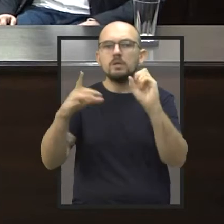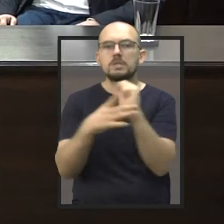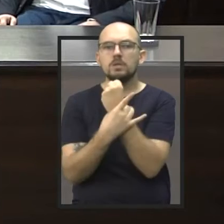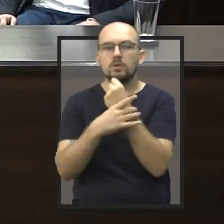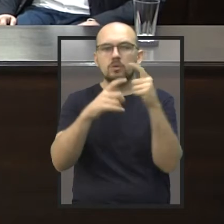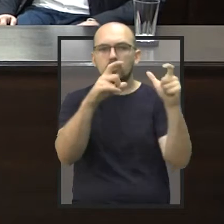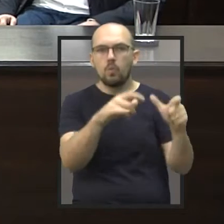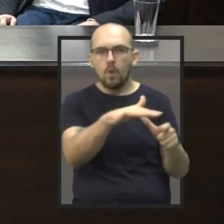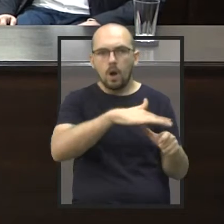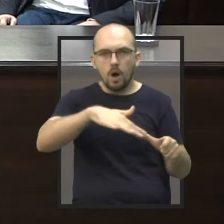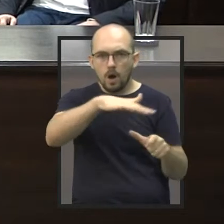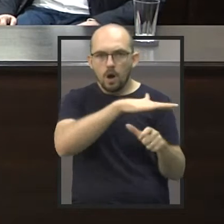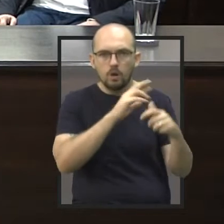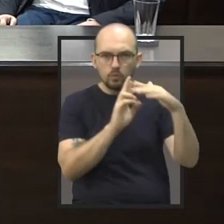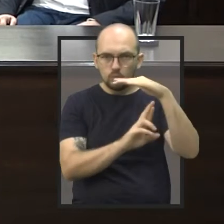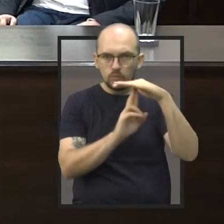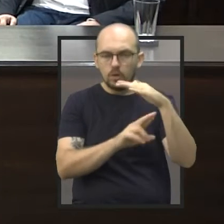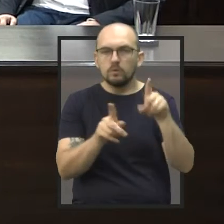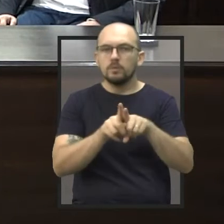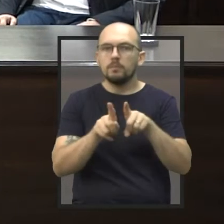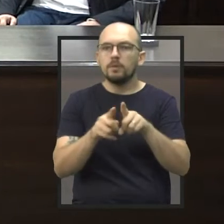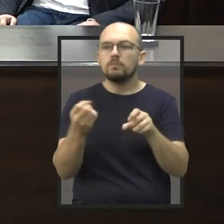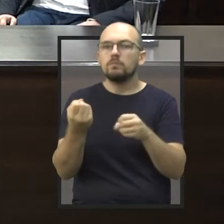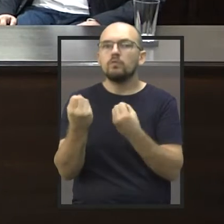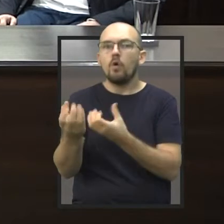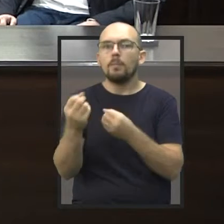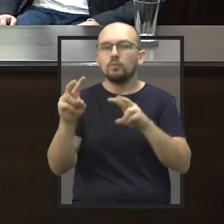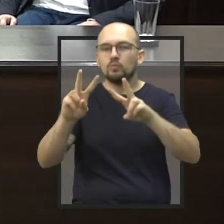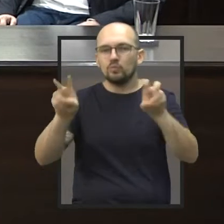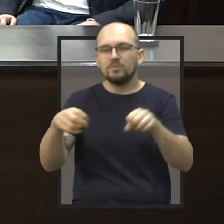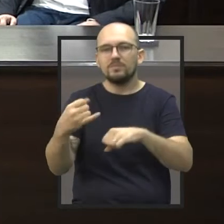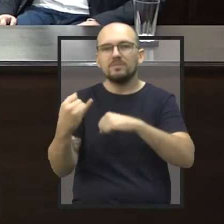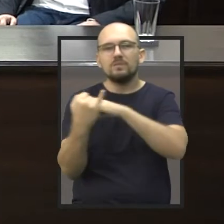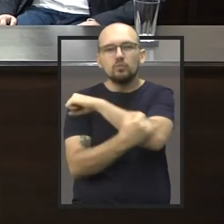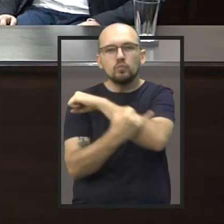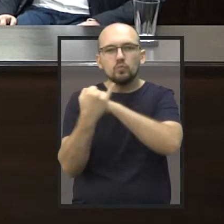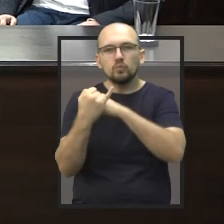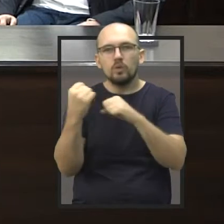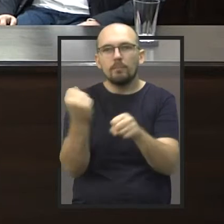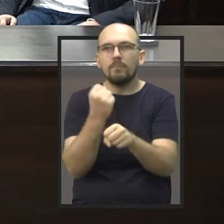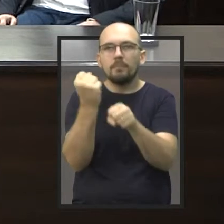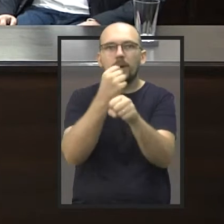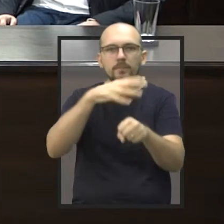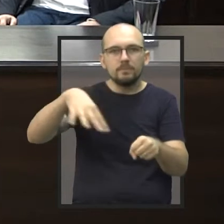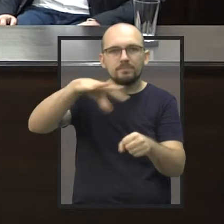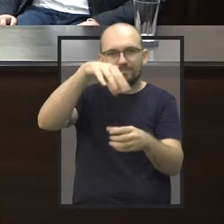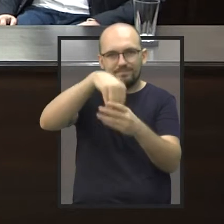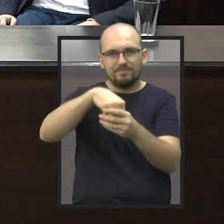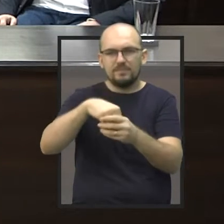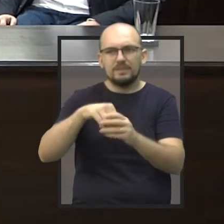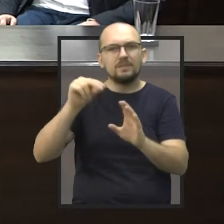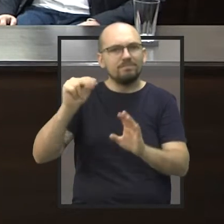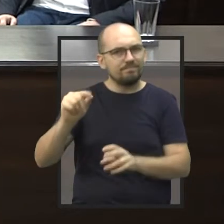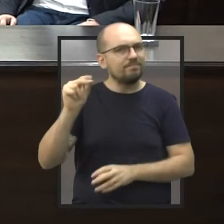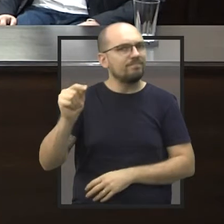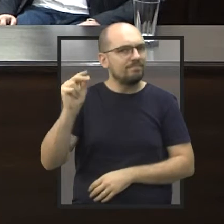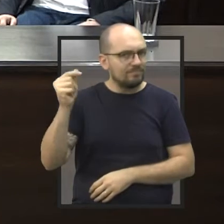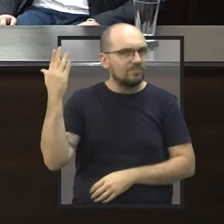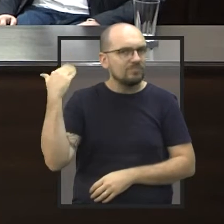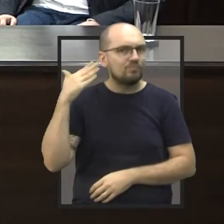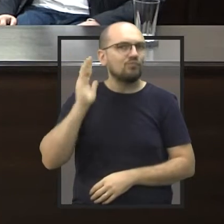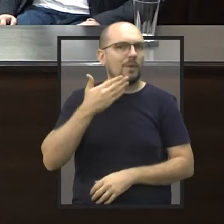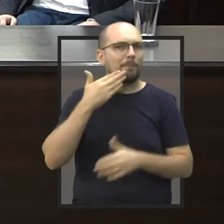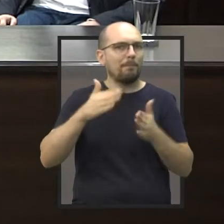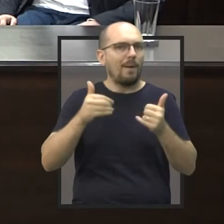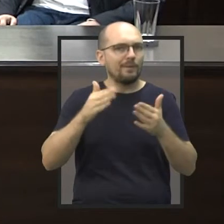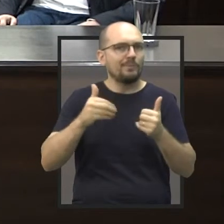pedindo informações também sobre obras de infraestrutura ali na rodoviária, que já era uma demanda antiga também